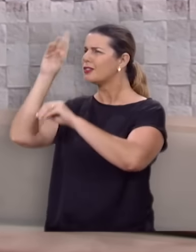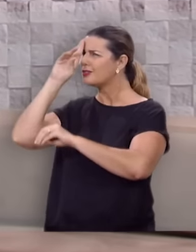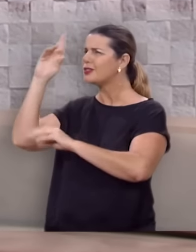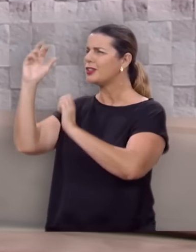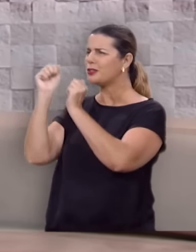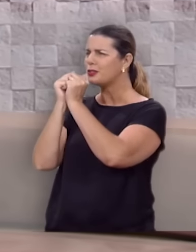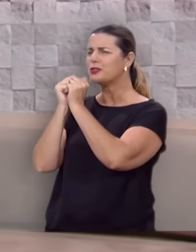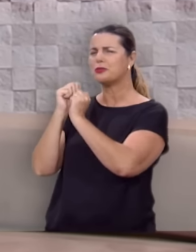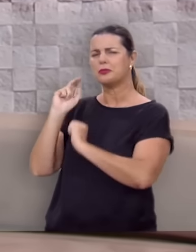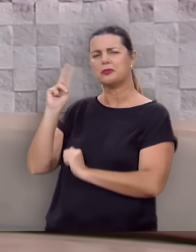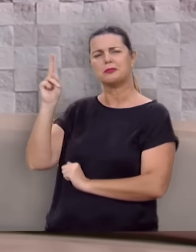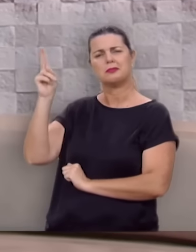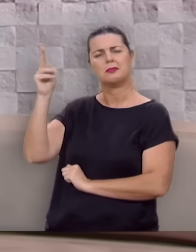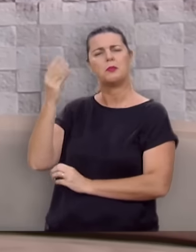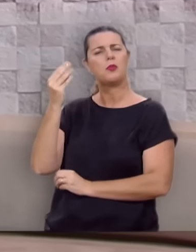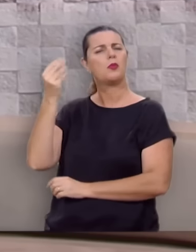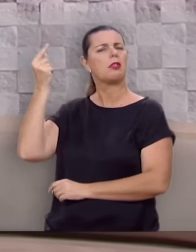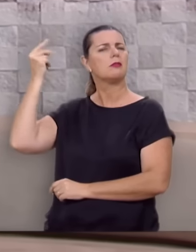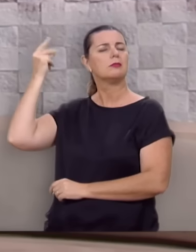há muitos anos.